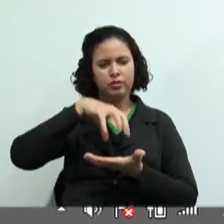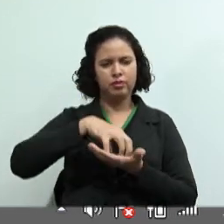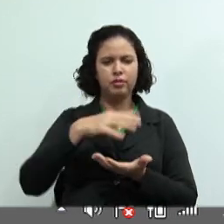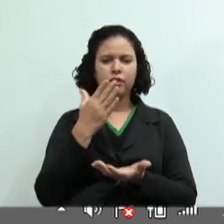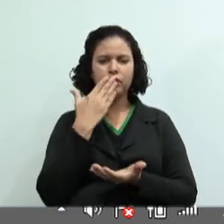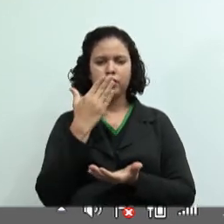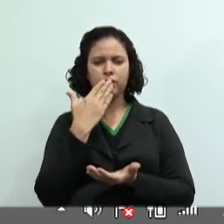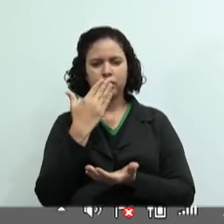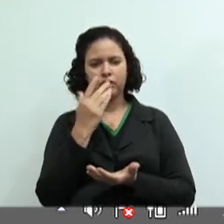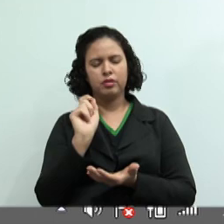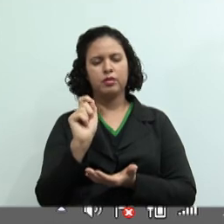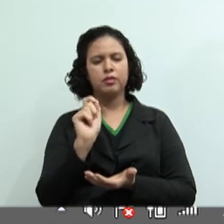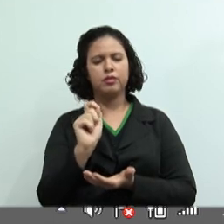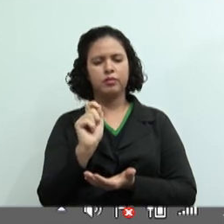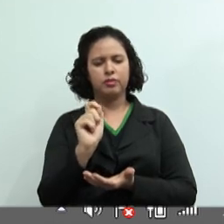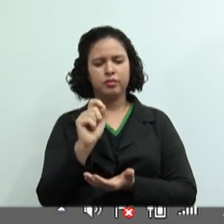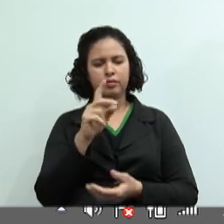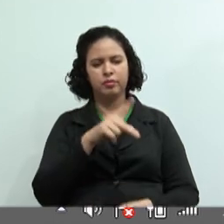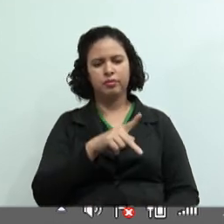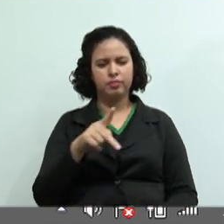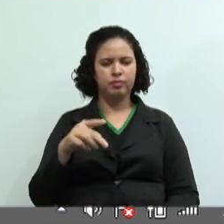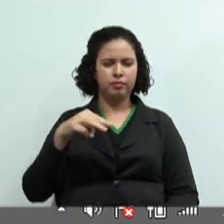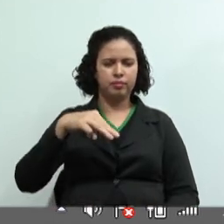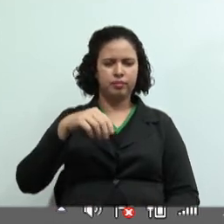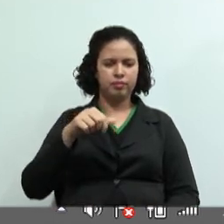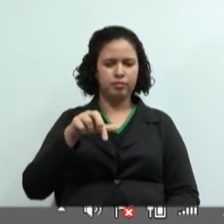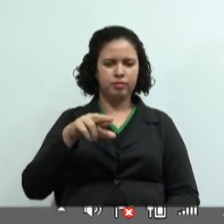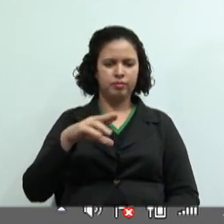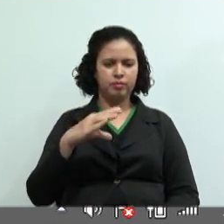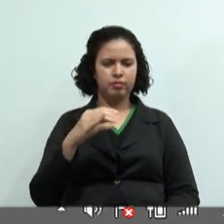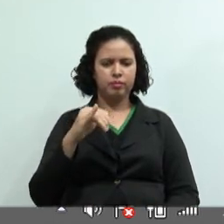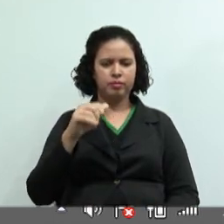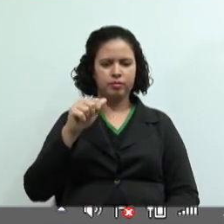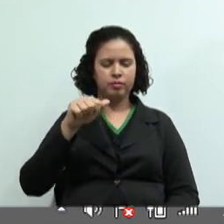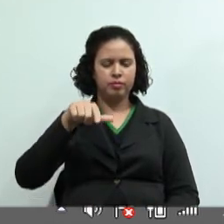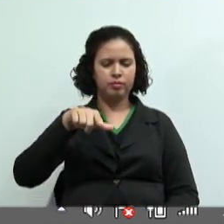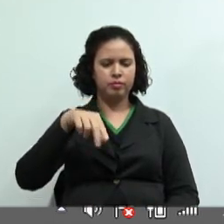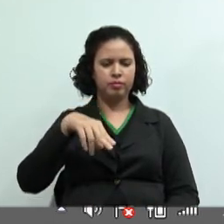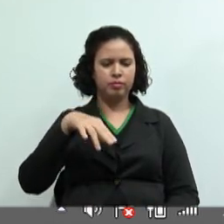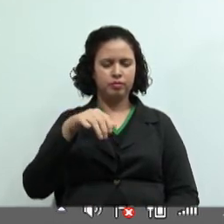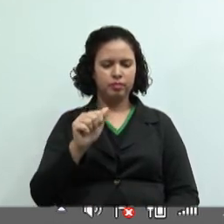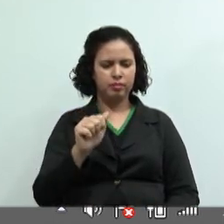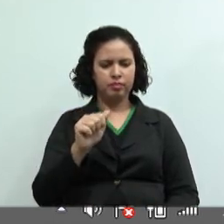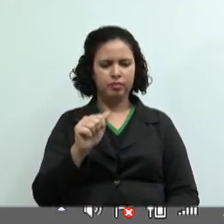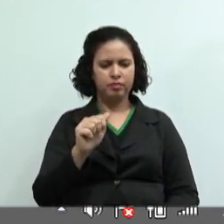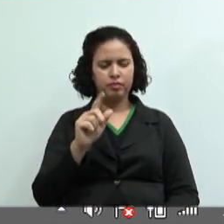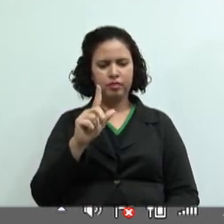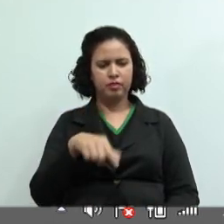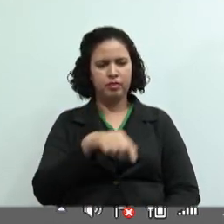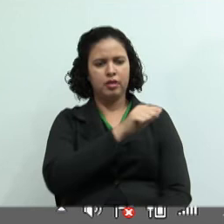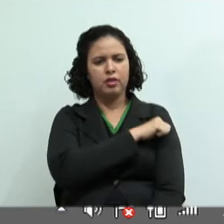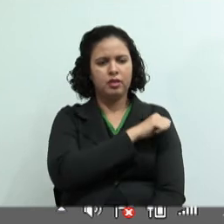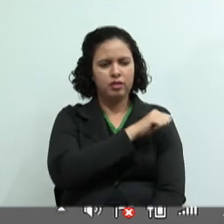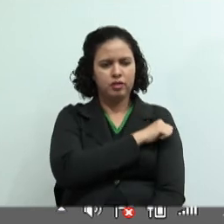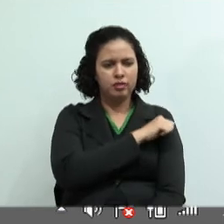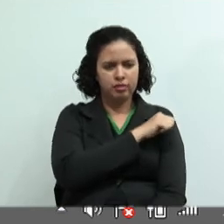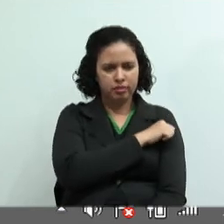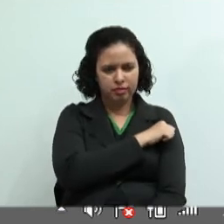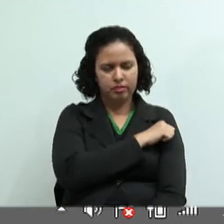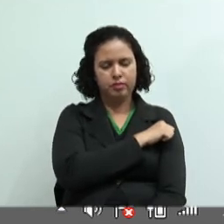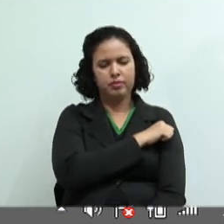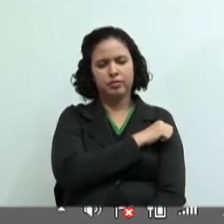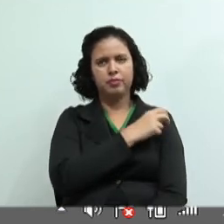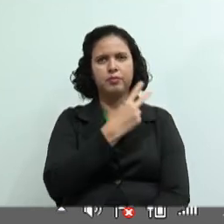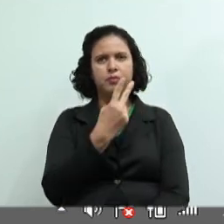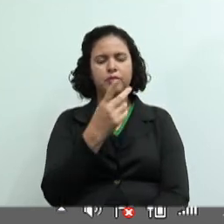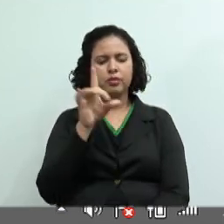cidade de Espigão do Oeste, a professora Marciana e as alunas, como são poucas, a aluna Andréia e a aluna